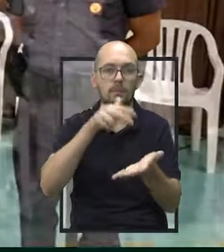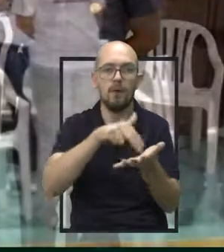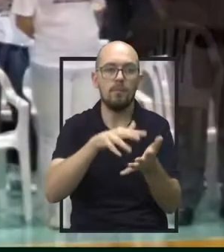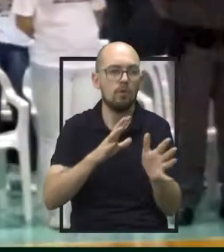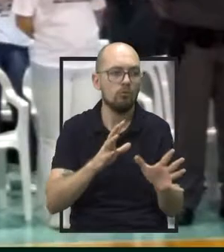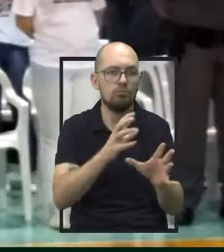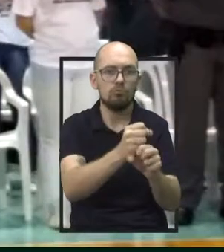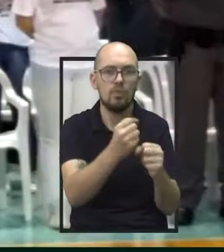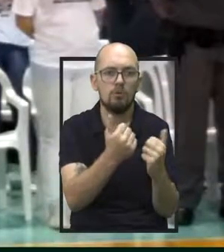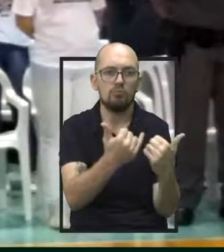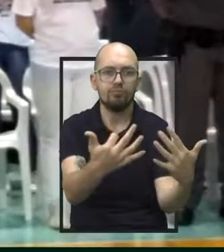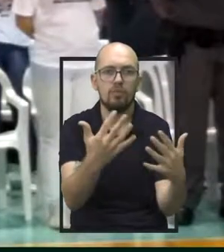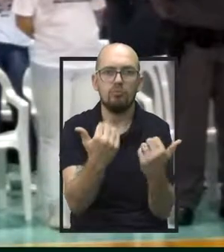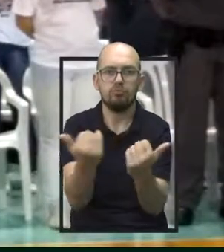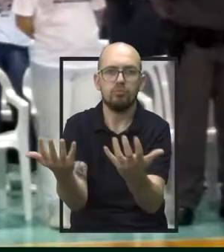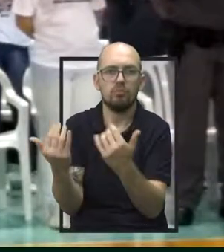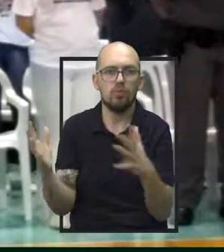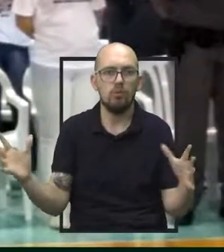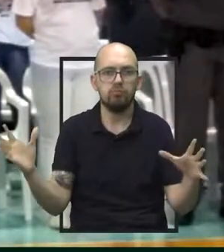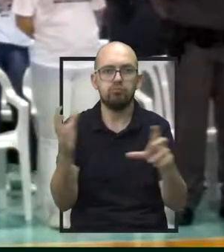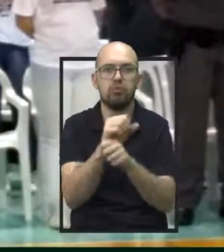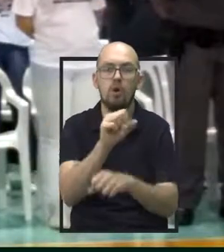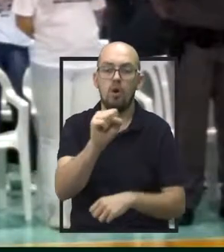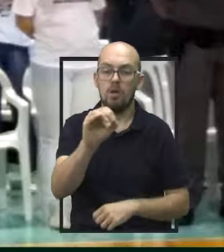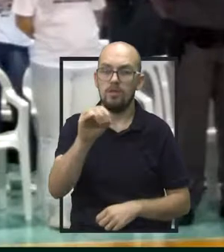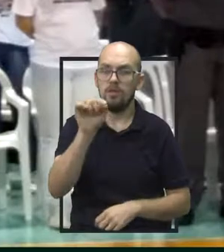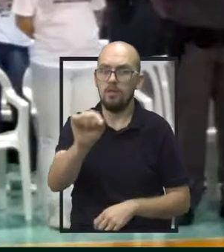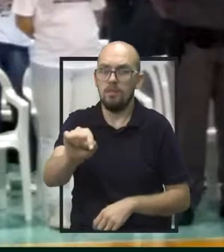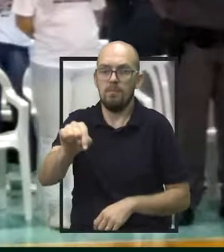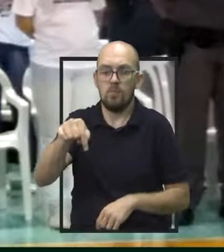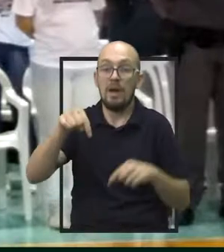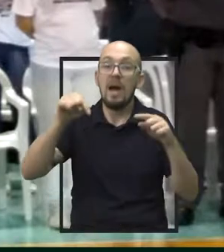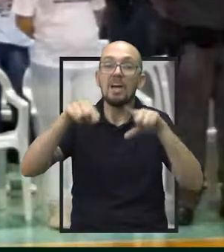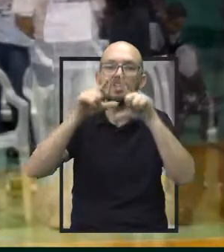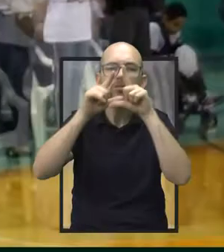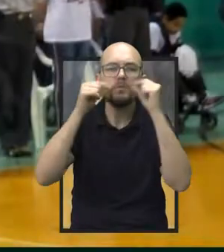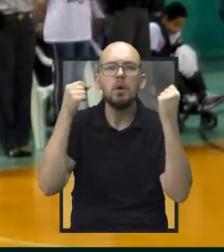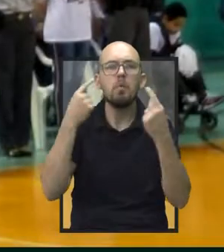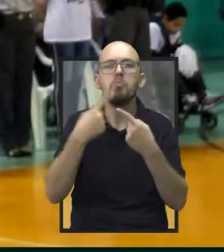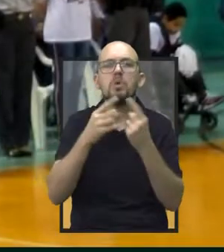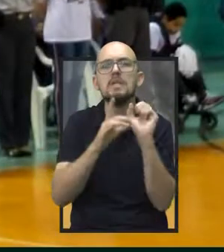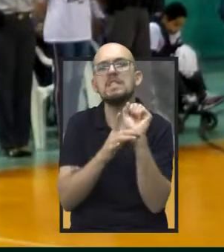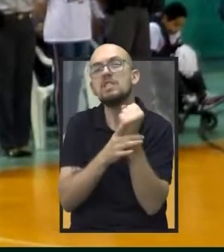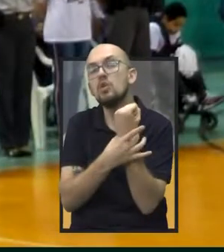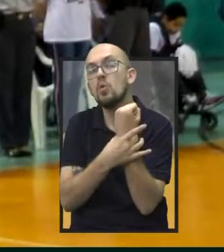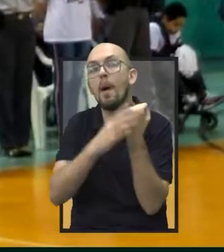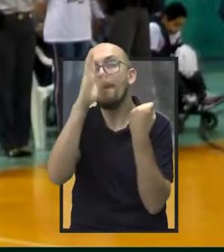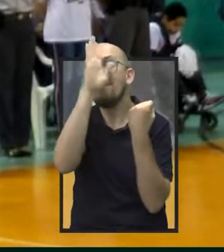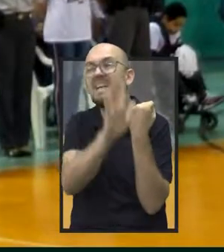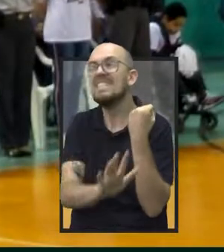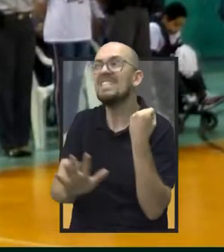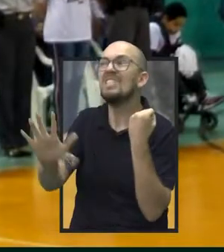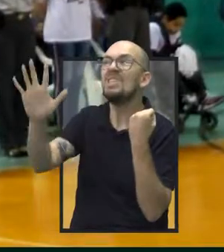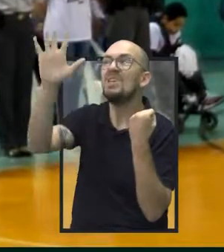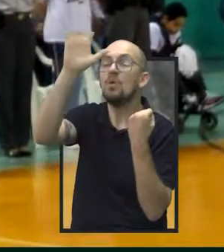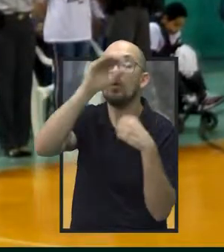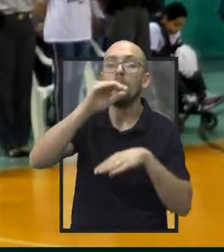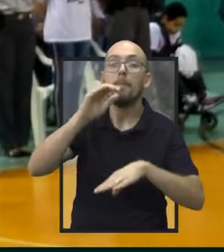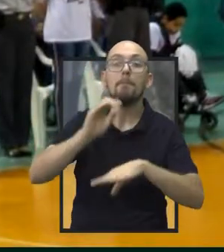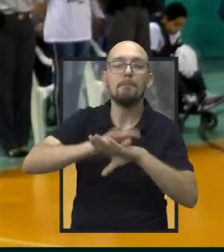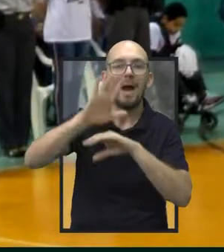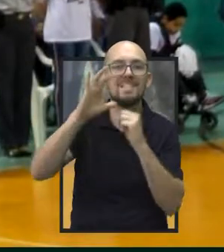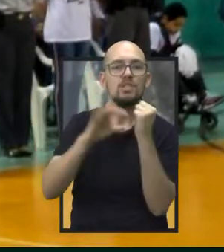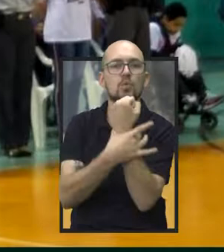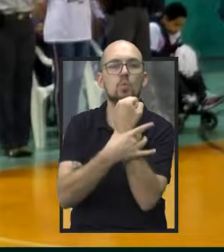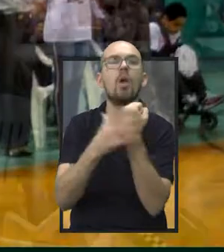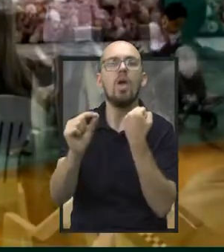isso é reflexo da nossa cidade hoje ser considerada a cidade mais segura do Brasil. menos